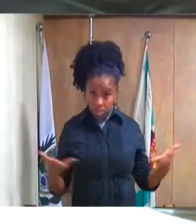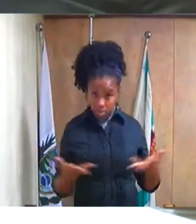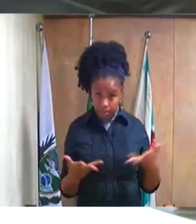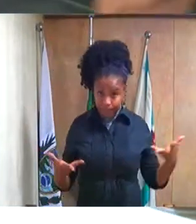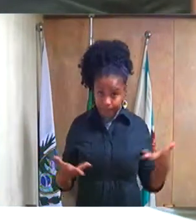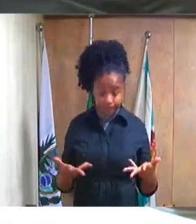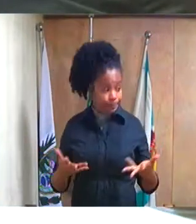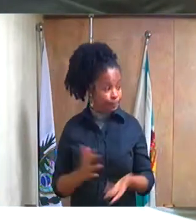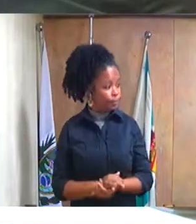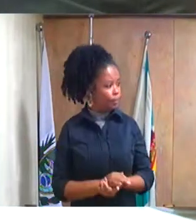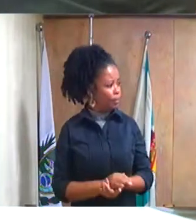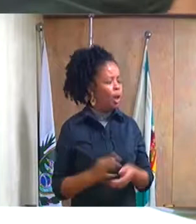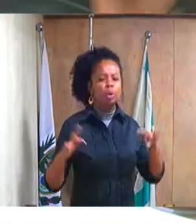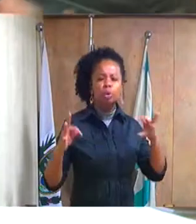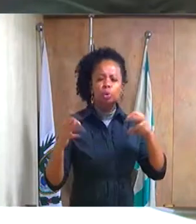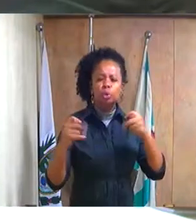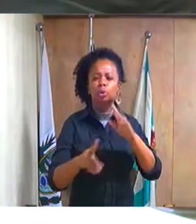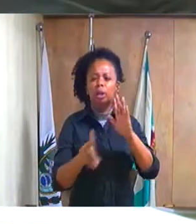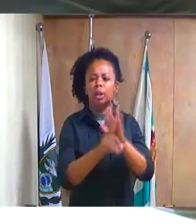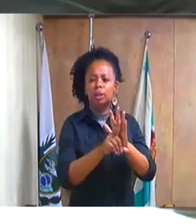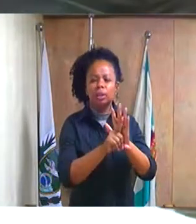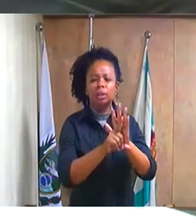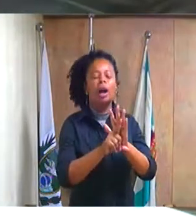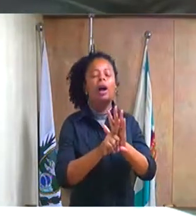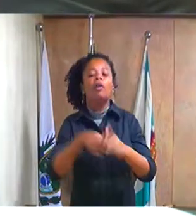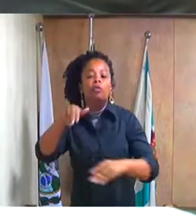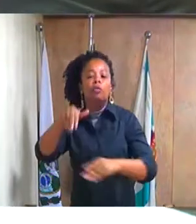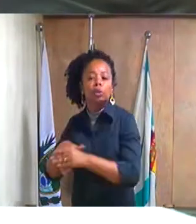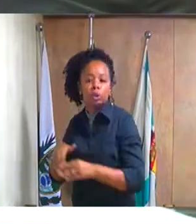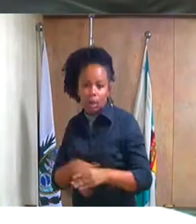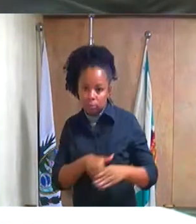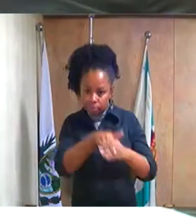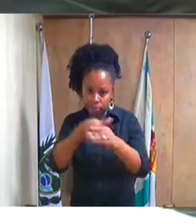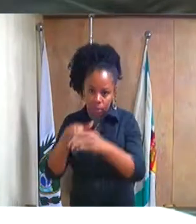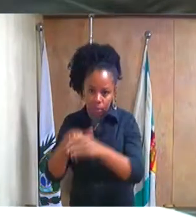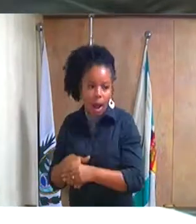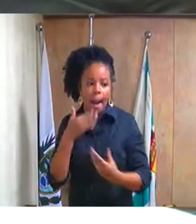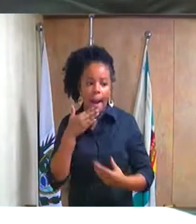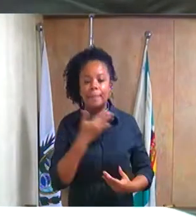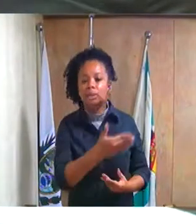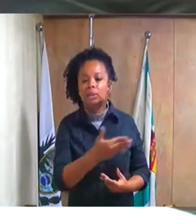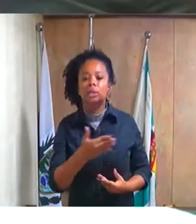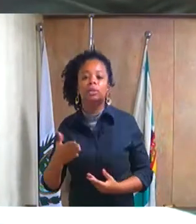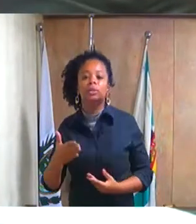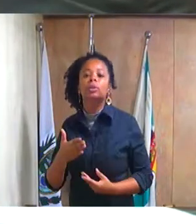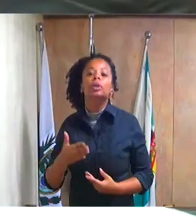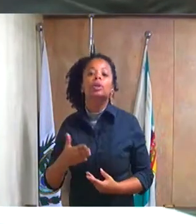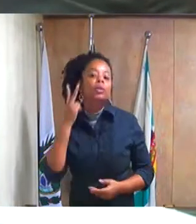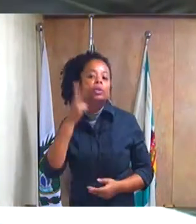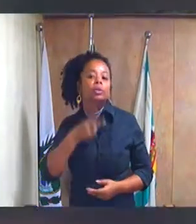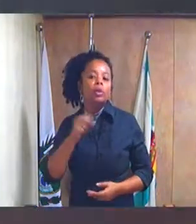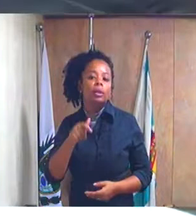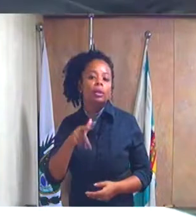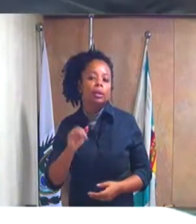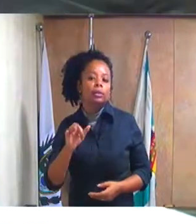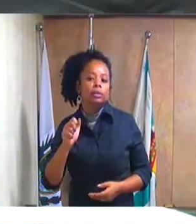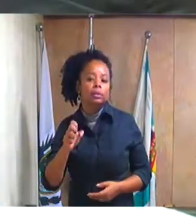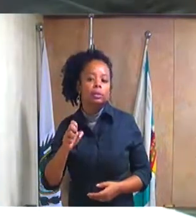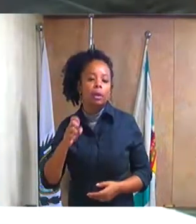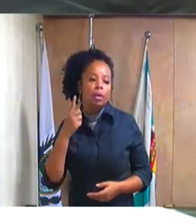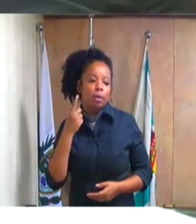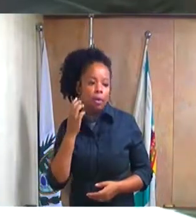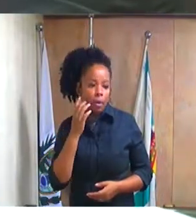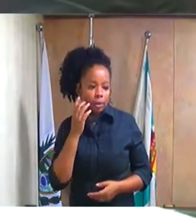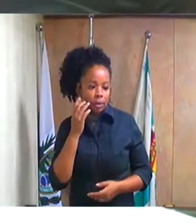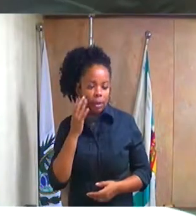todos os decretos legislativos vão ser votados em blocos a pedido do vereador Alex Rosa. Projeto de decreto legislativo